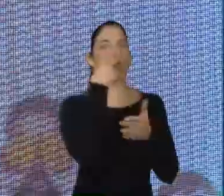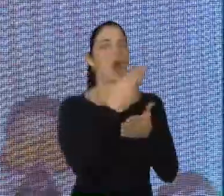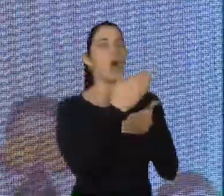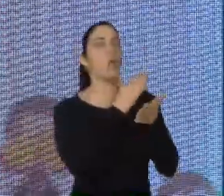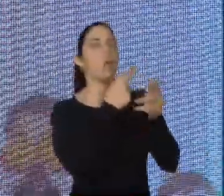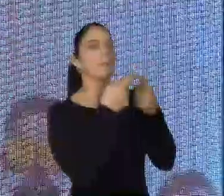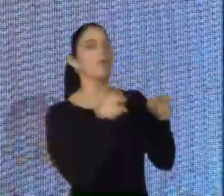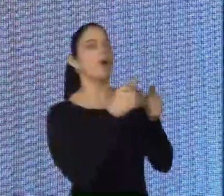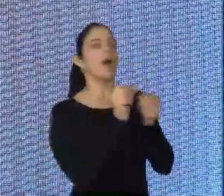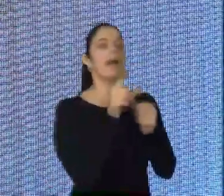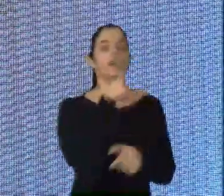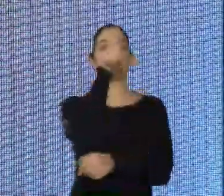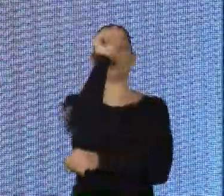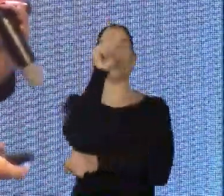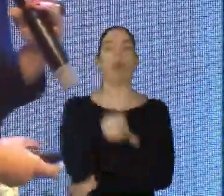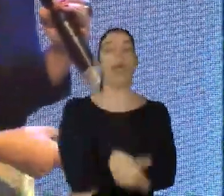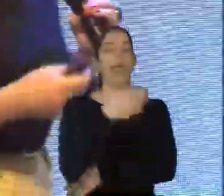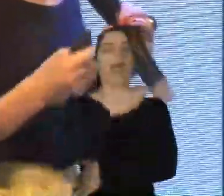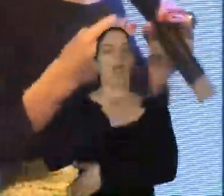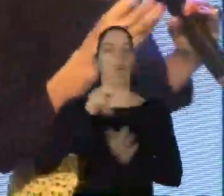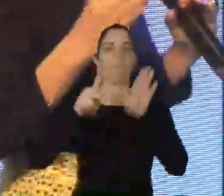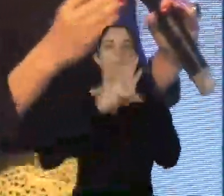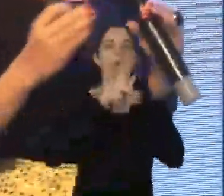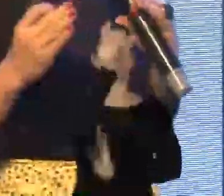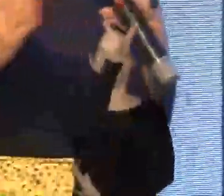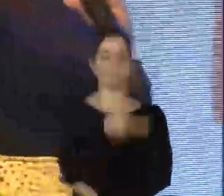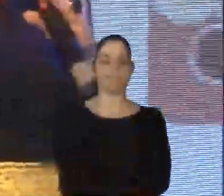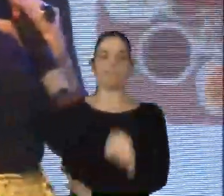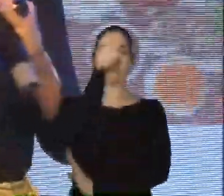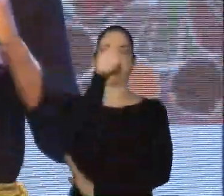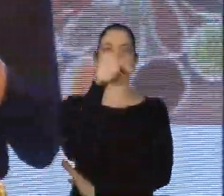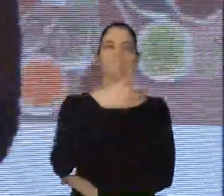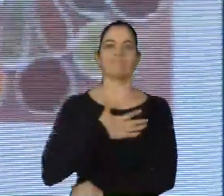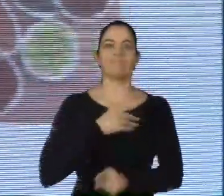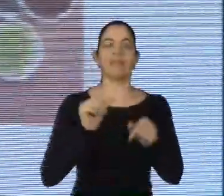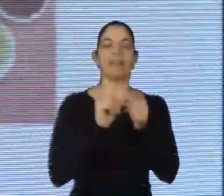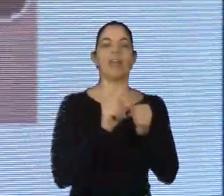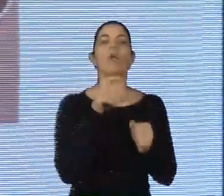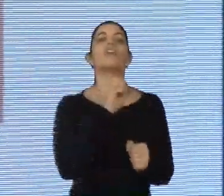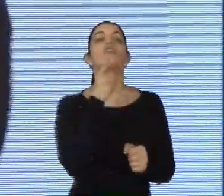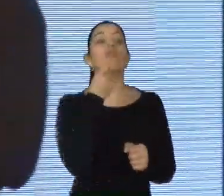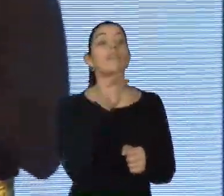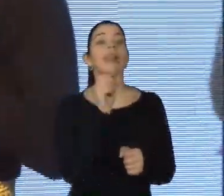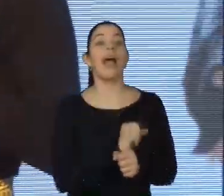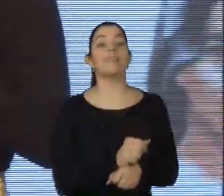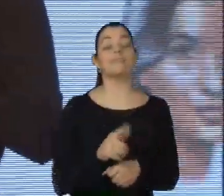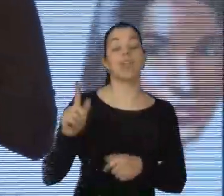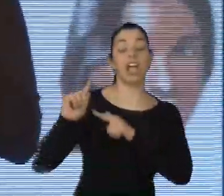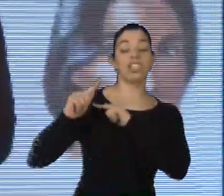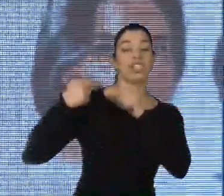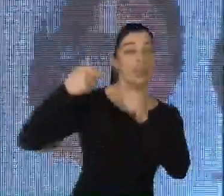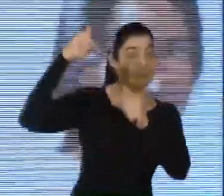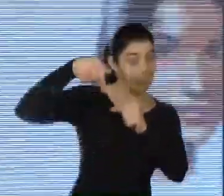você muda isso a todo instante. Então, se a gente for falar da genética, da epigenética, eu diria assim, a genética,